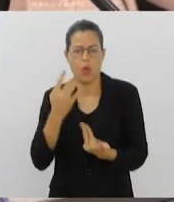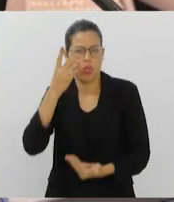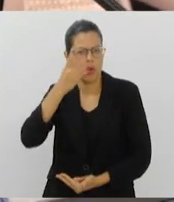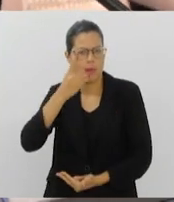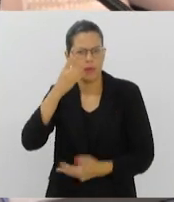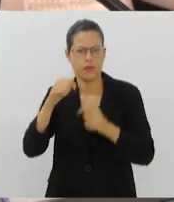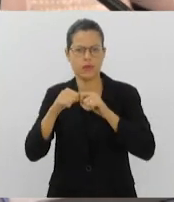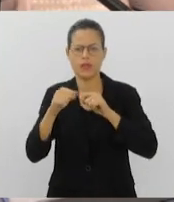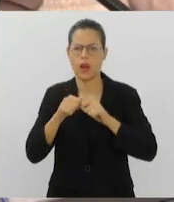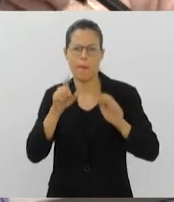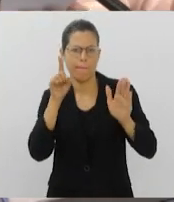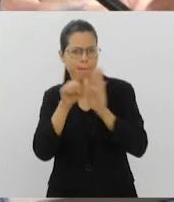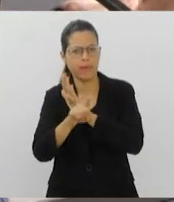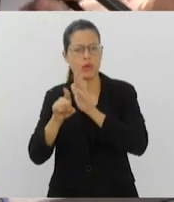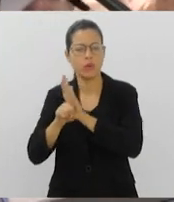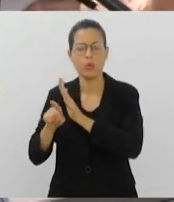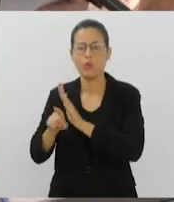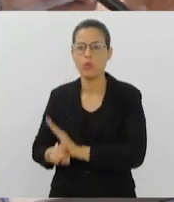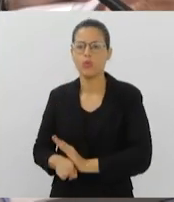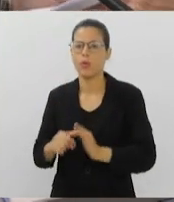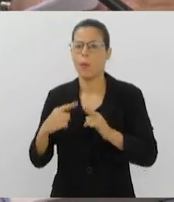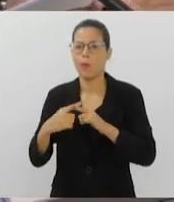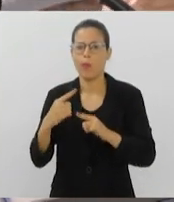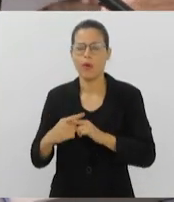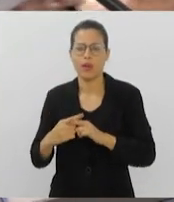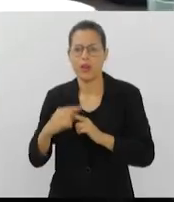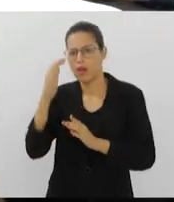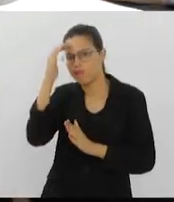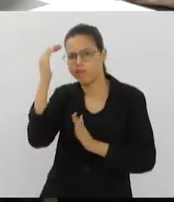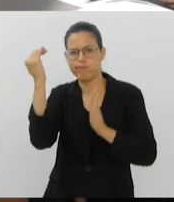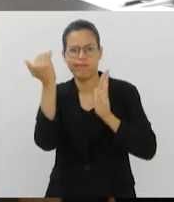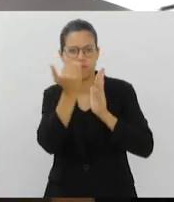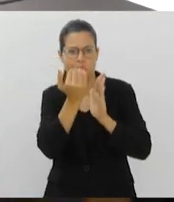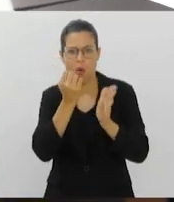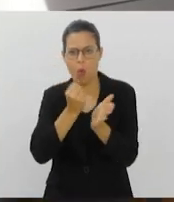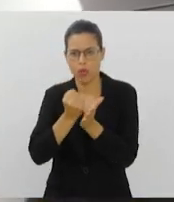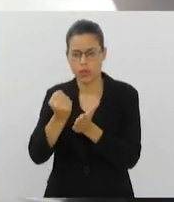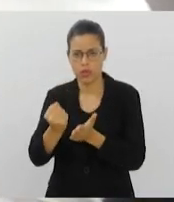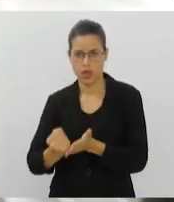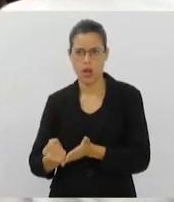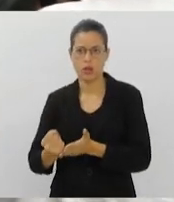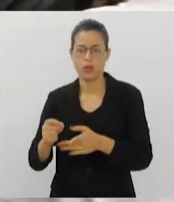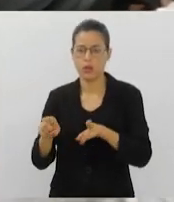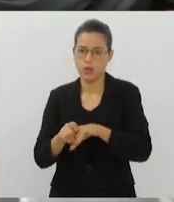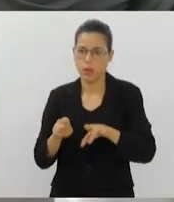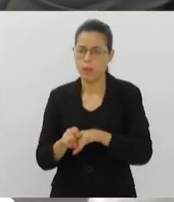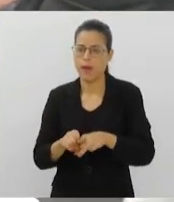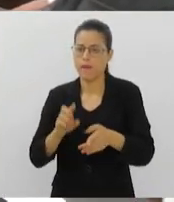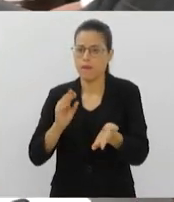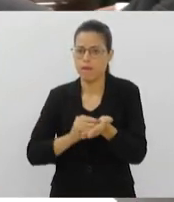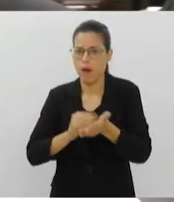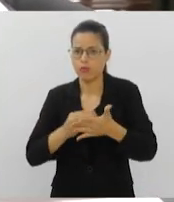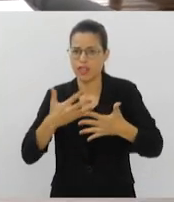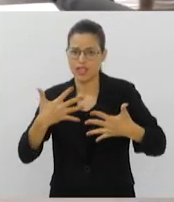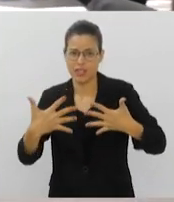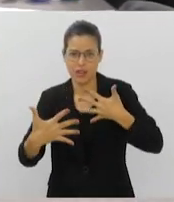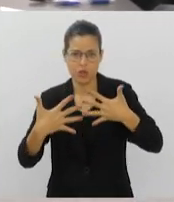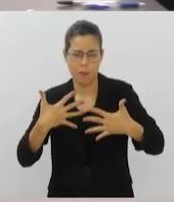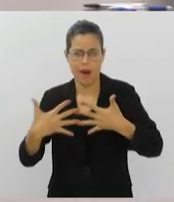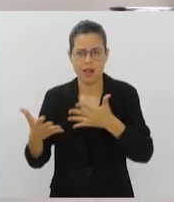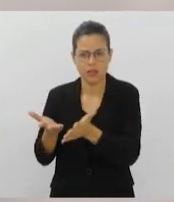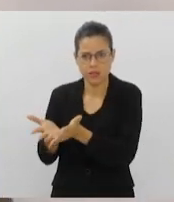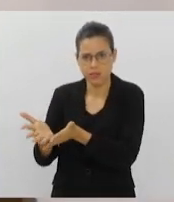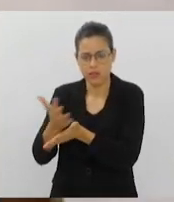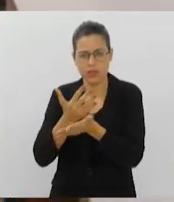diversos questionamentos sobre o não cumprimento dos contratos. Entre eles, a falta de transparência de dados sobre o